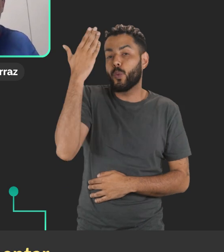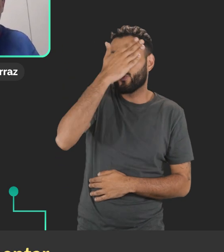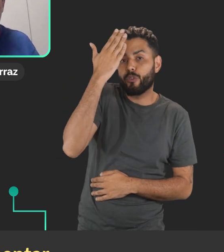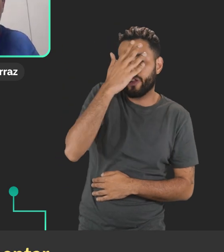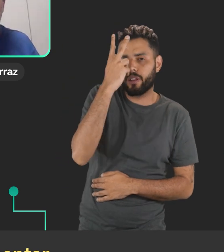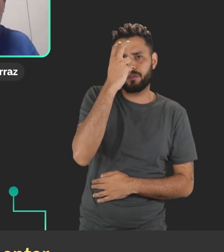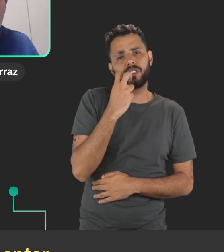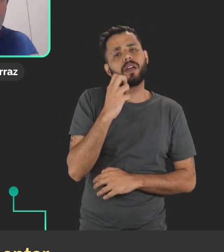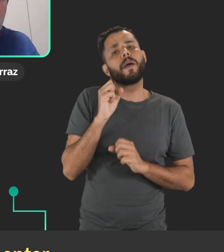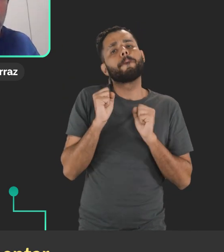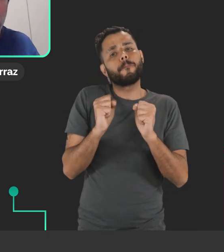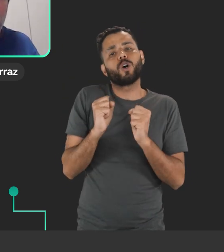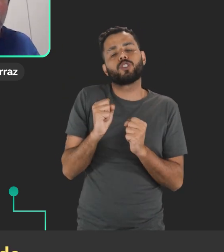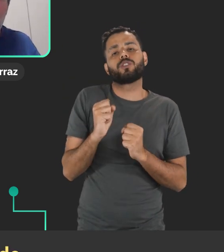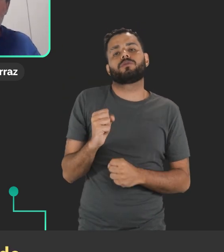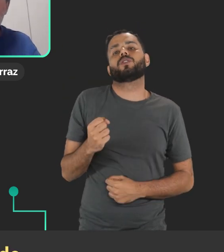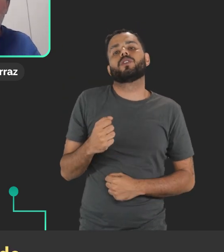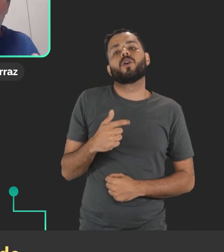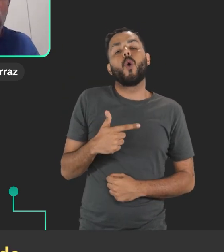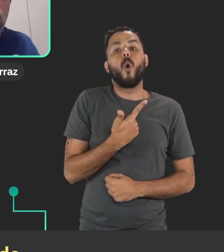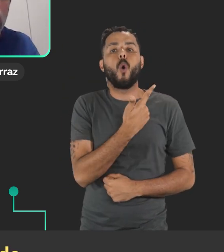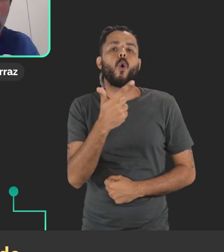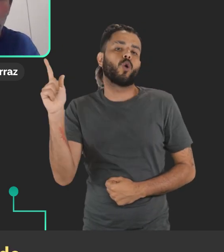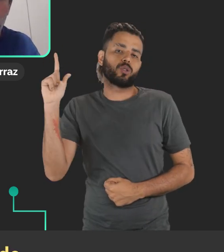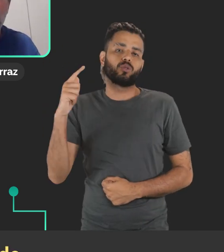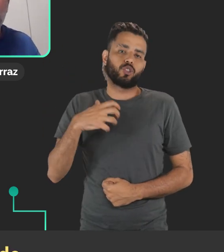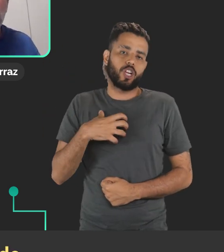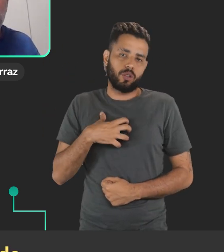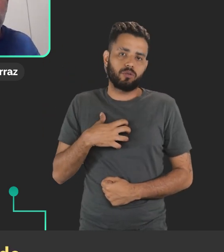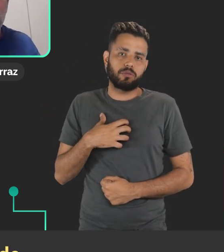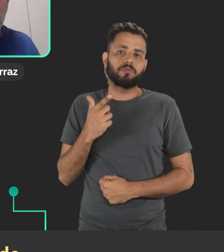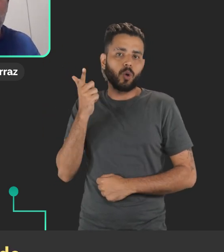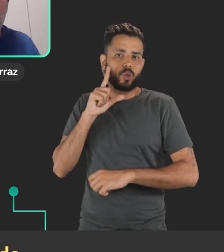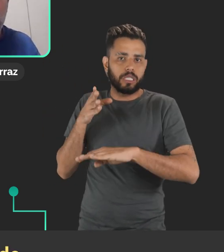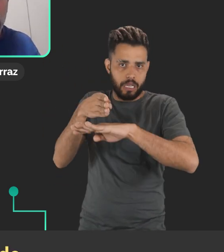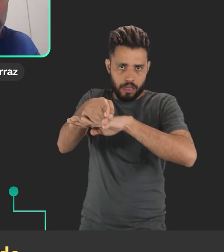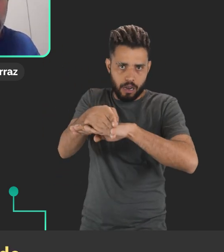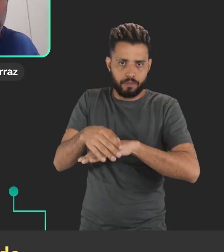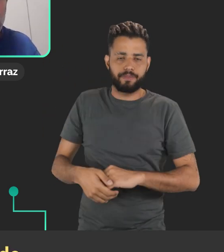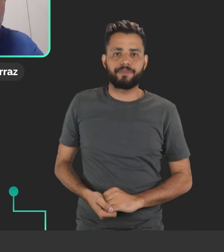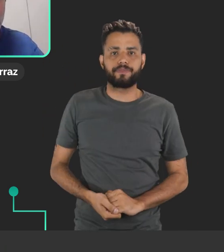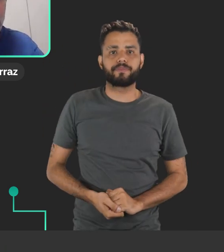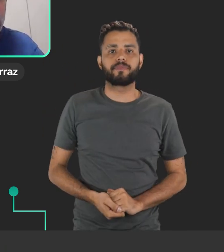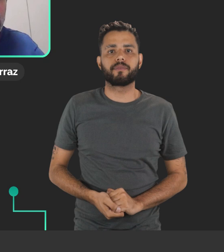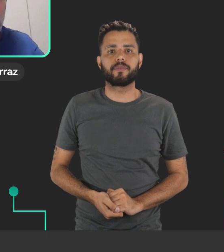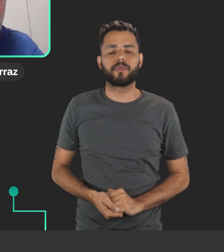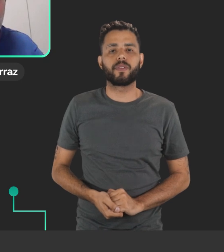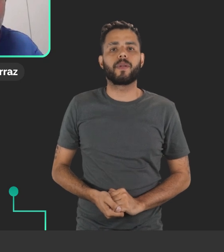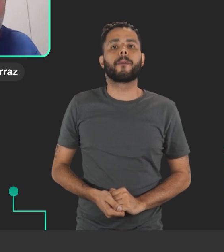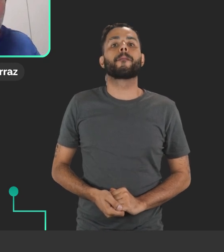não consigam talvez enxergar, eles tenham uma outra possibilidade de acesso a essa aplicação.